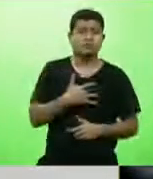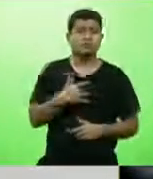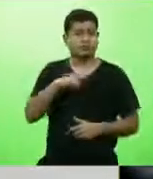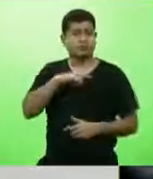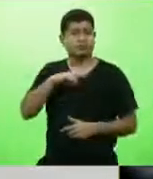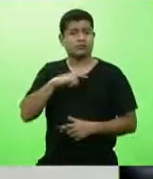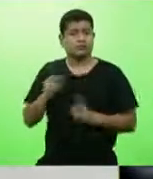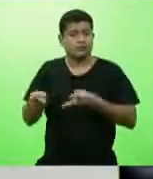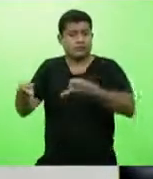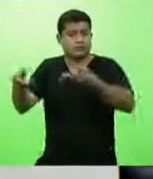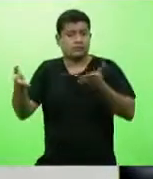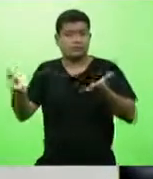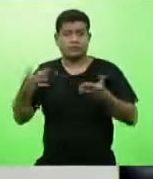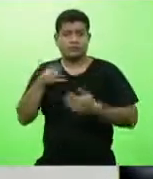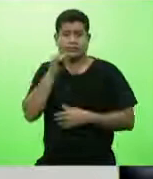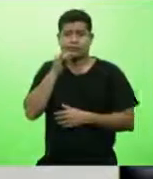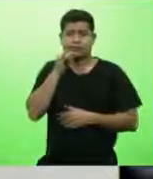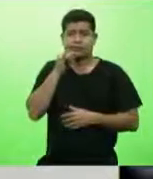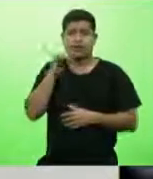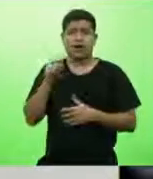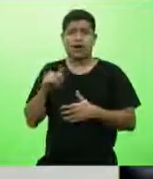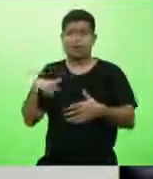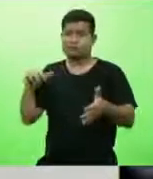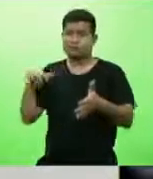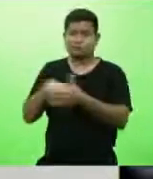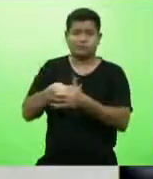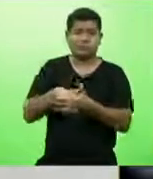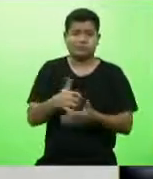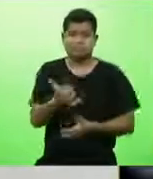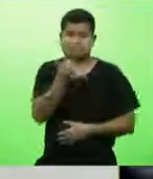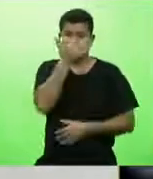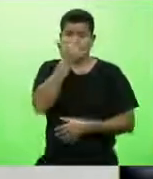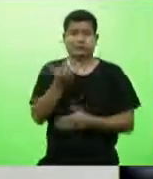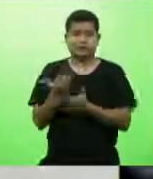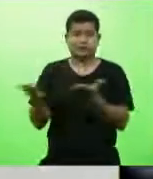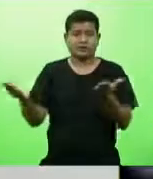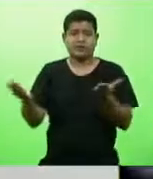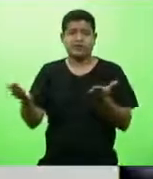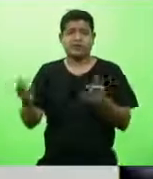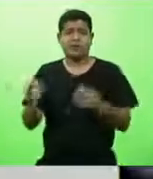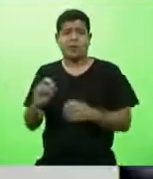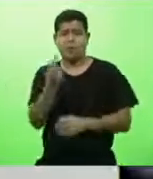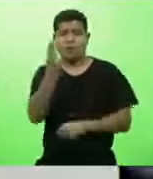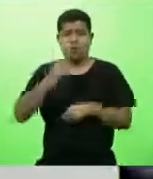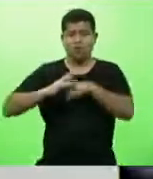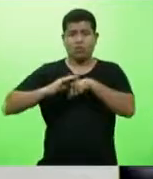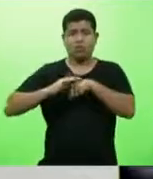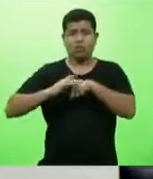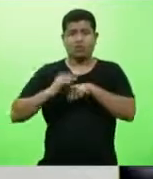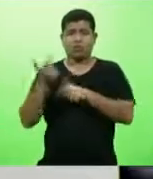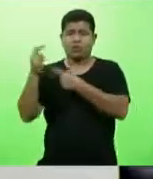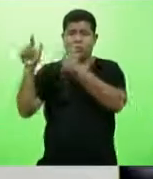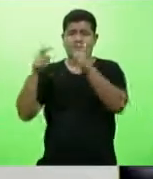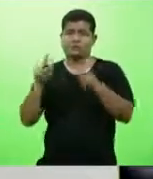traumatismo ou não, sejam de doenças da própria natureza, seja ela